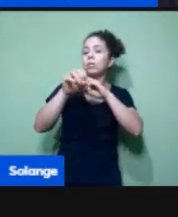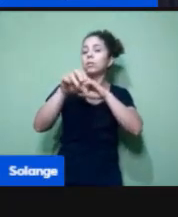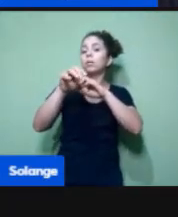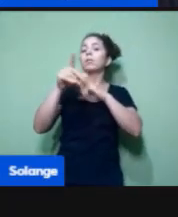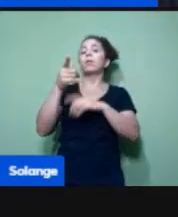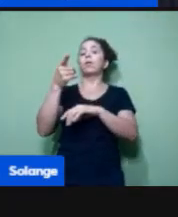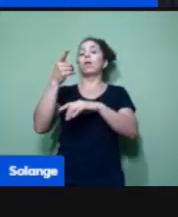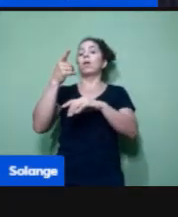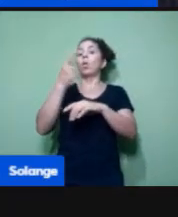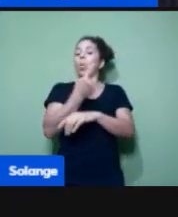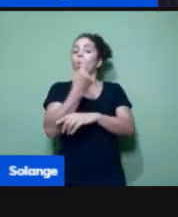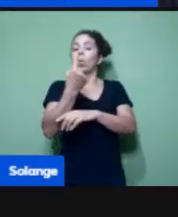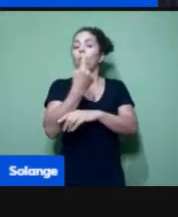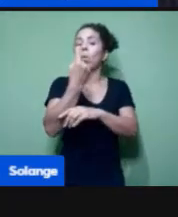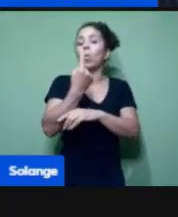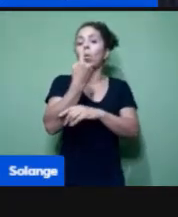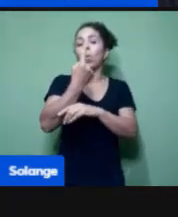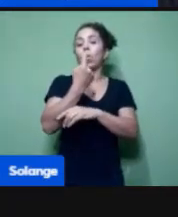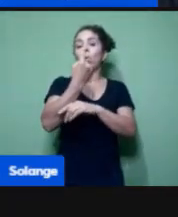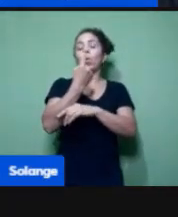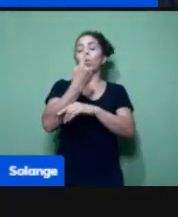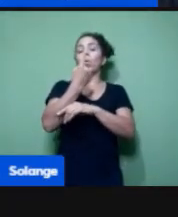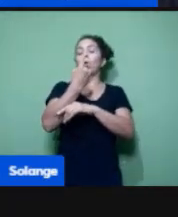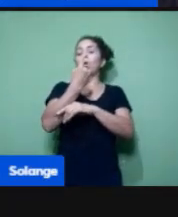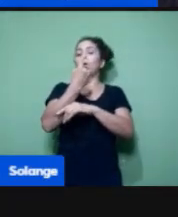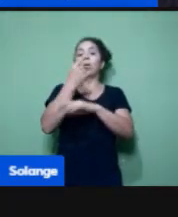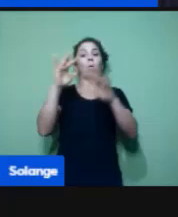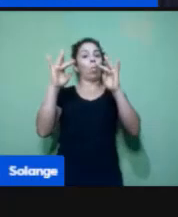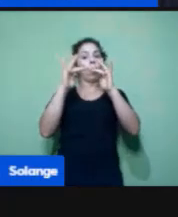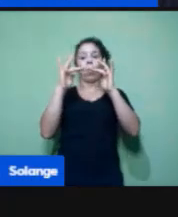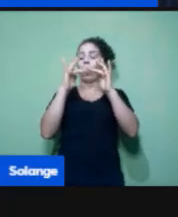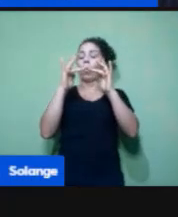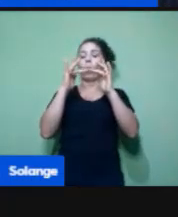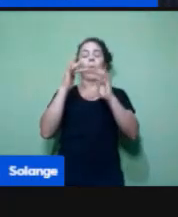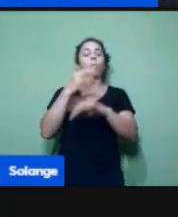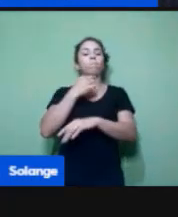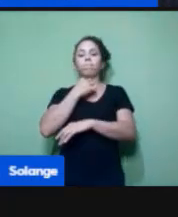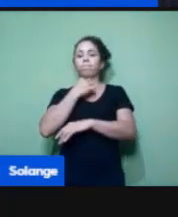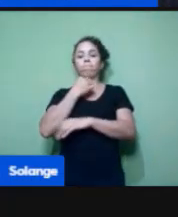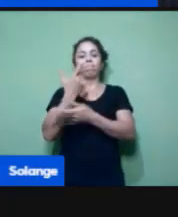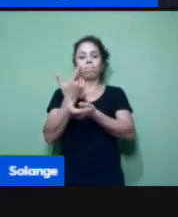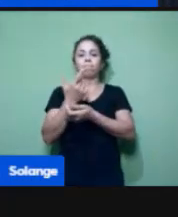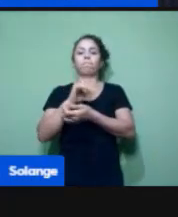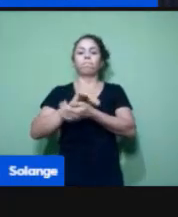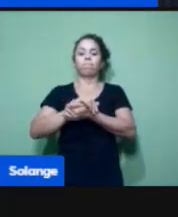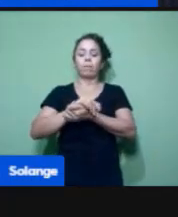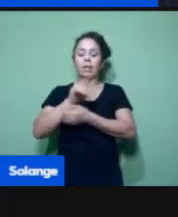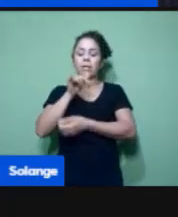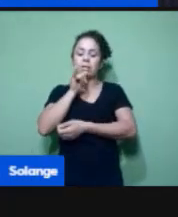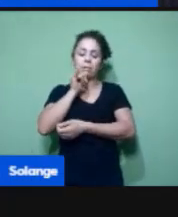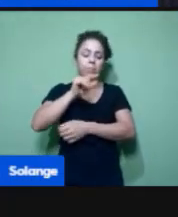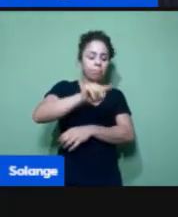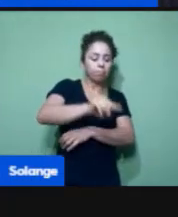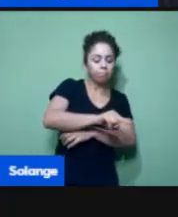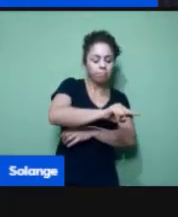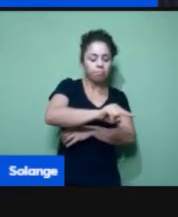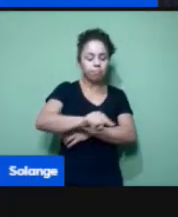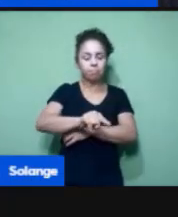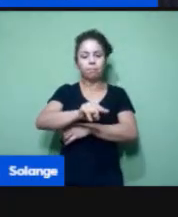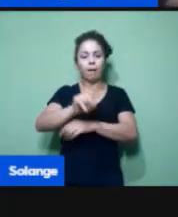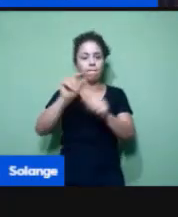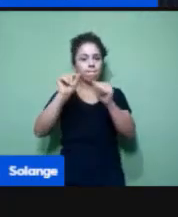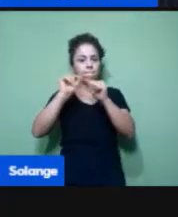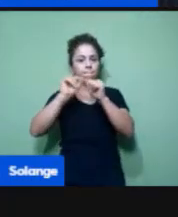não haja contato. Vamos supor, você pode fazer, demarcar o chão e fazer um jogo